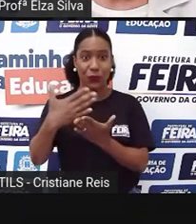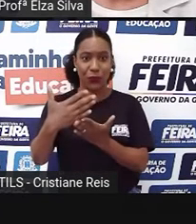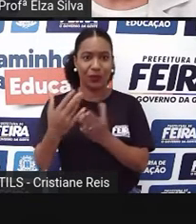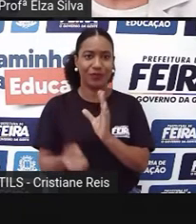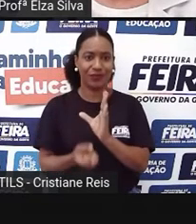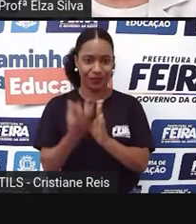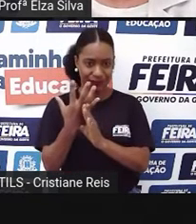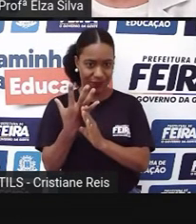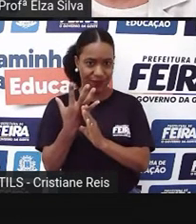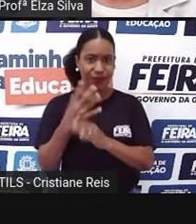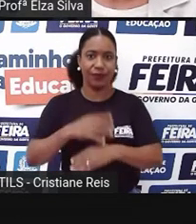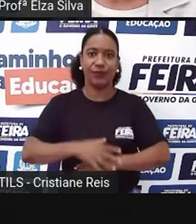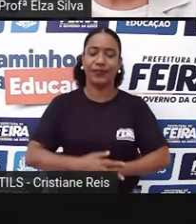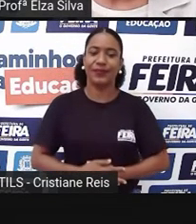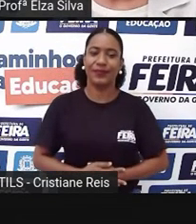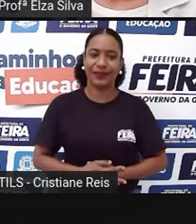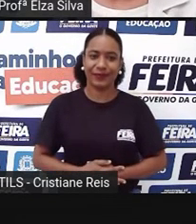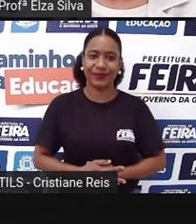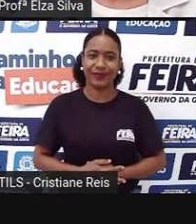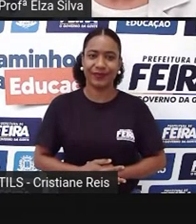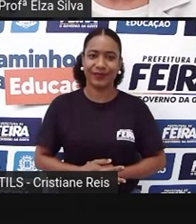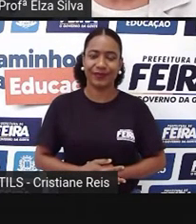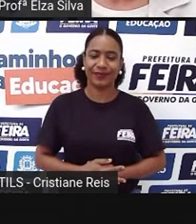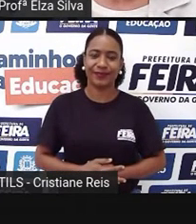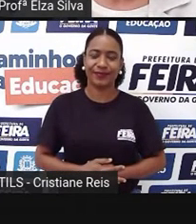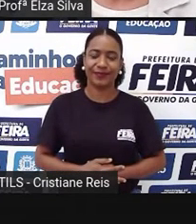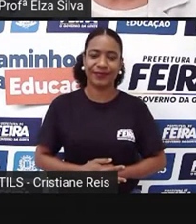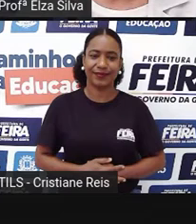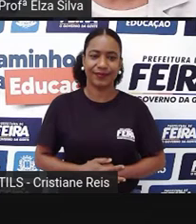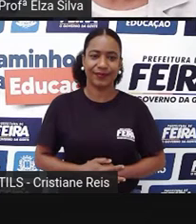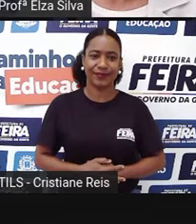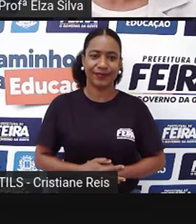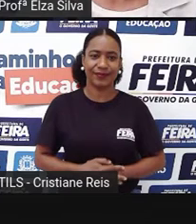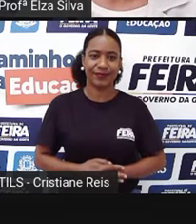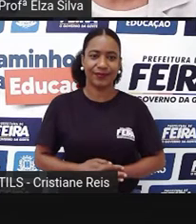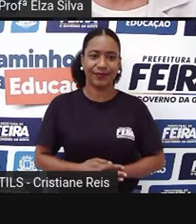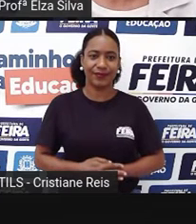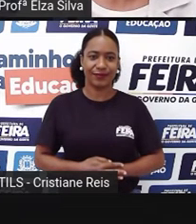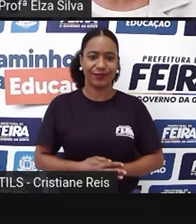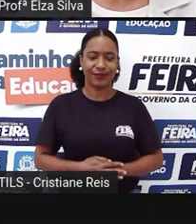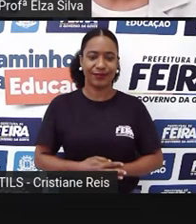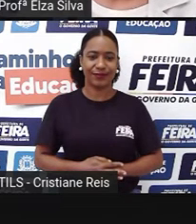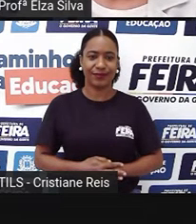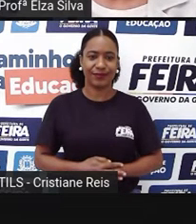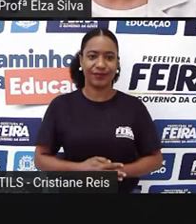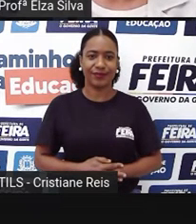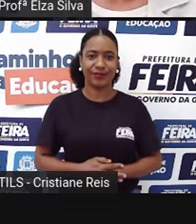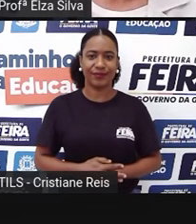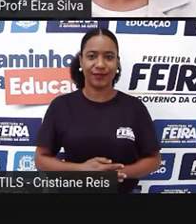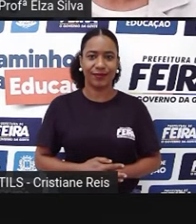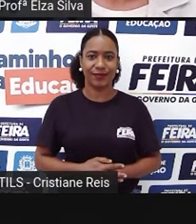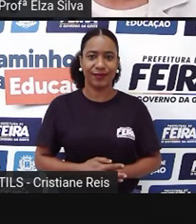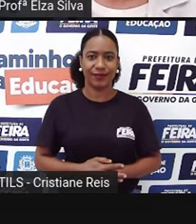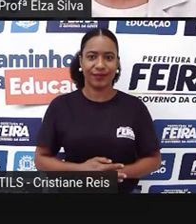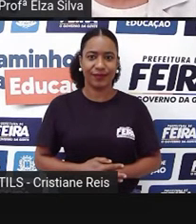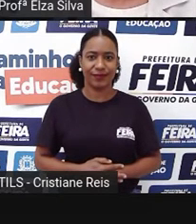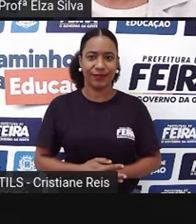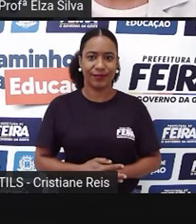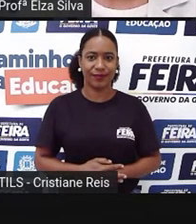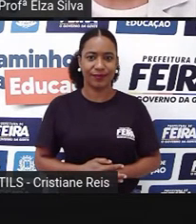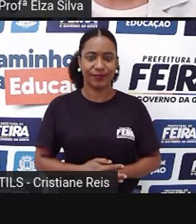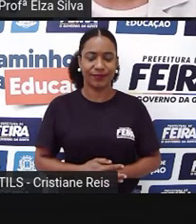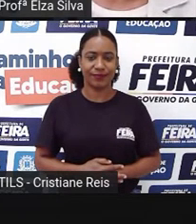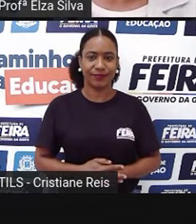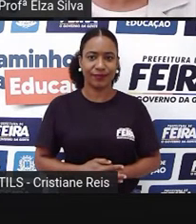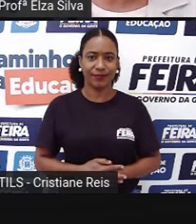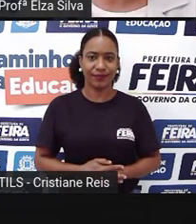commemorated in the U.S., the U.K., Canada and many other countries